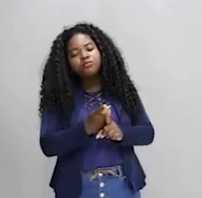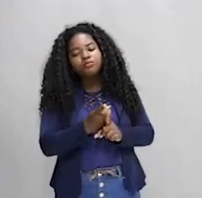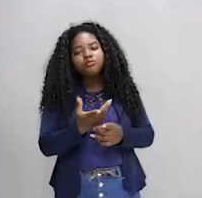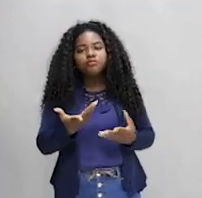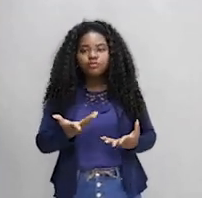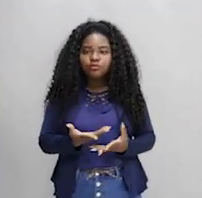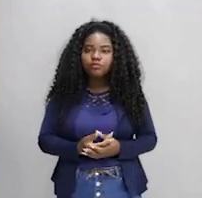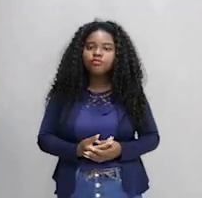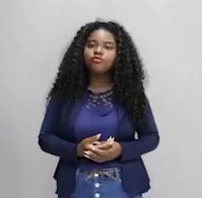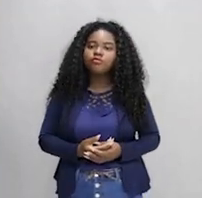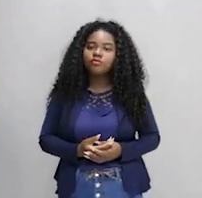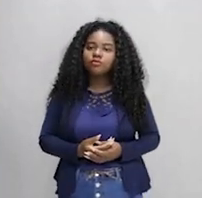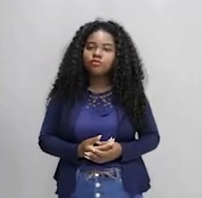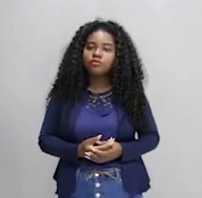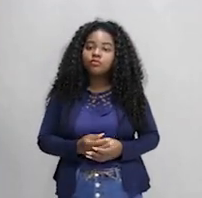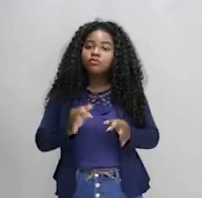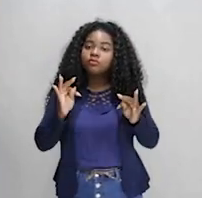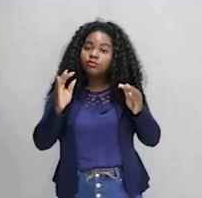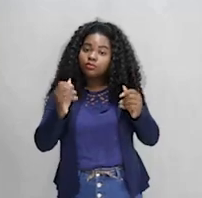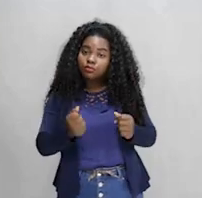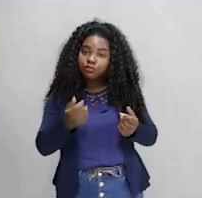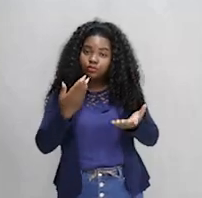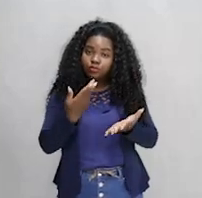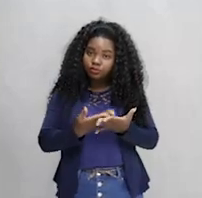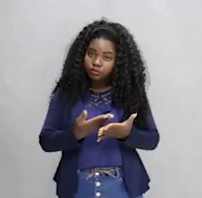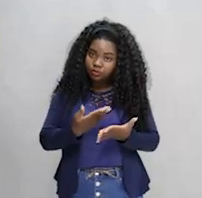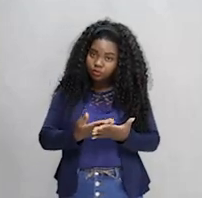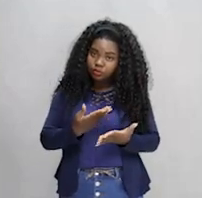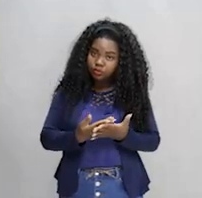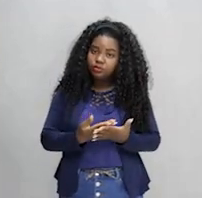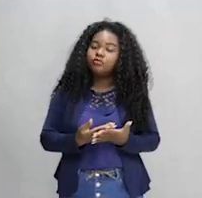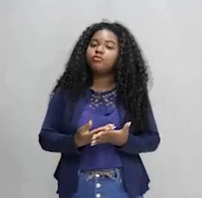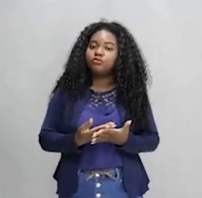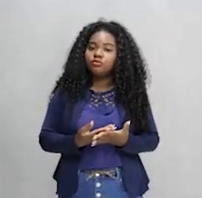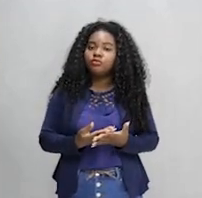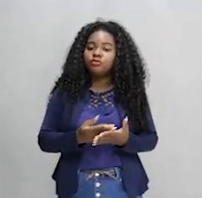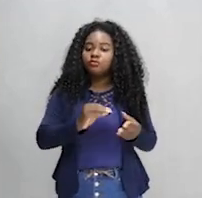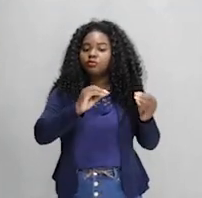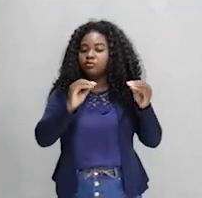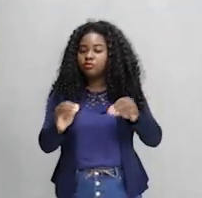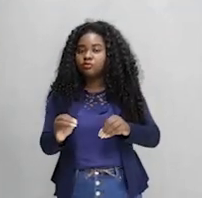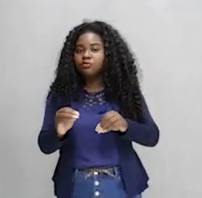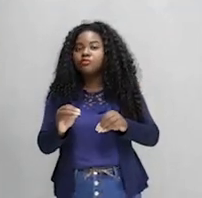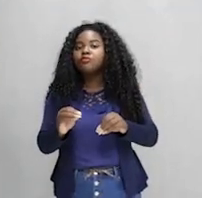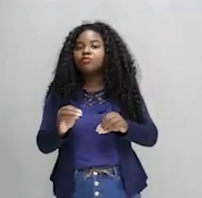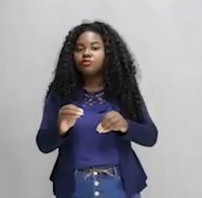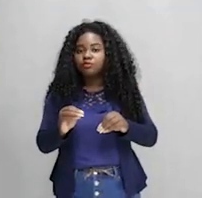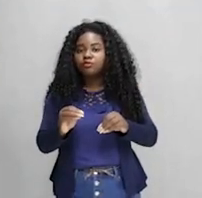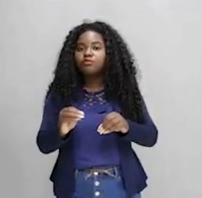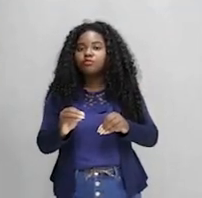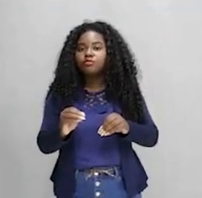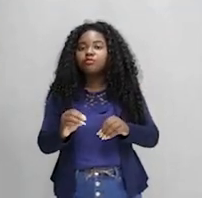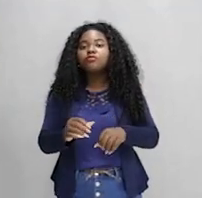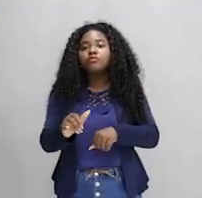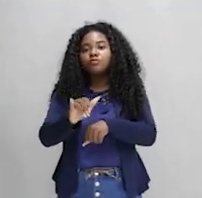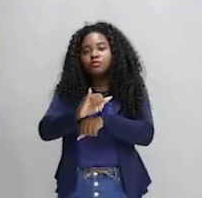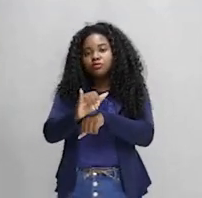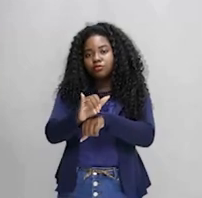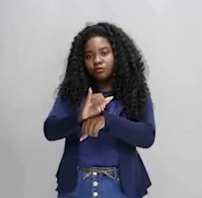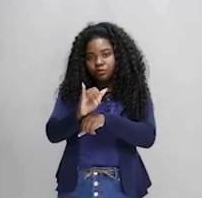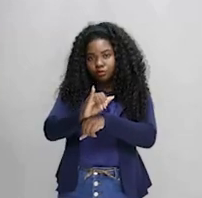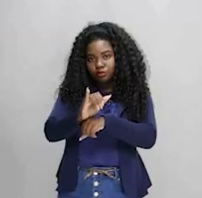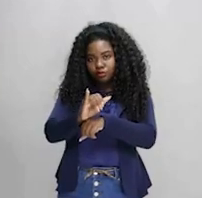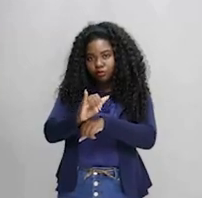meu Deus? Galera, todas essas aulas, essas e outras, estão disponíveis para ti na plataforma